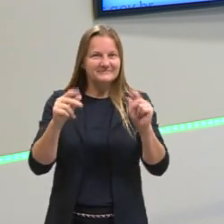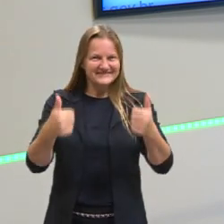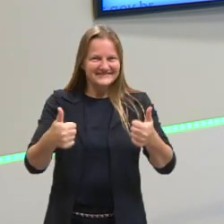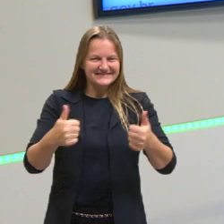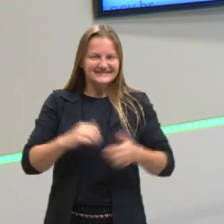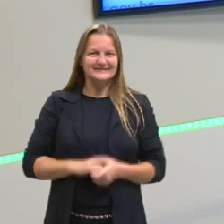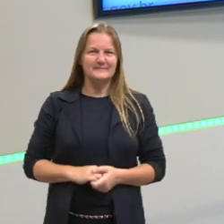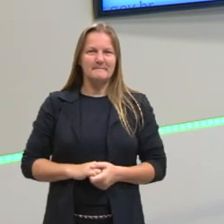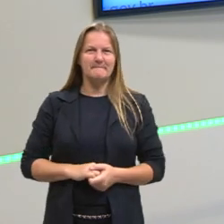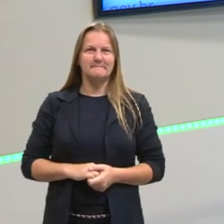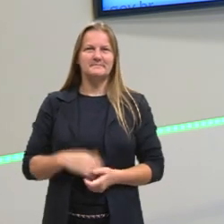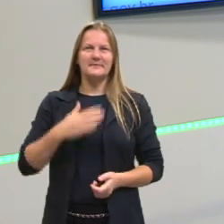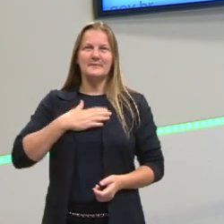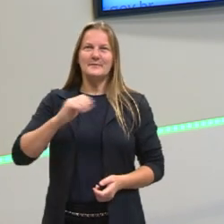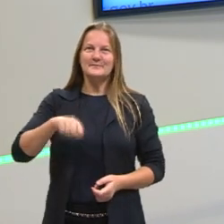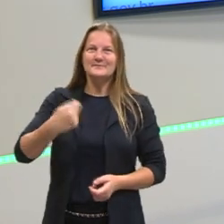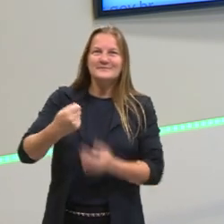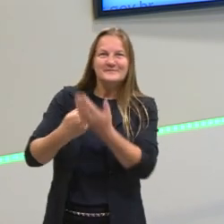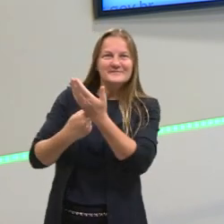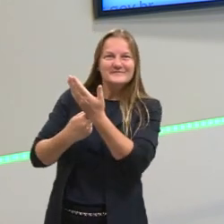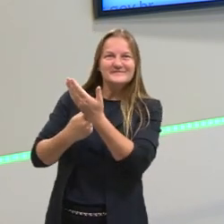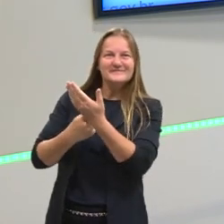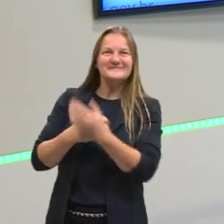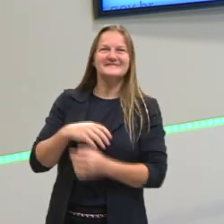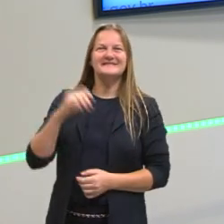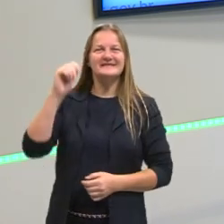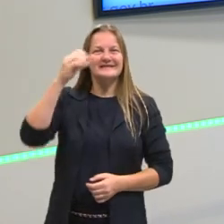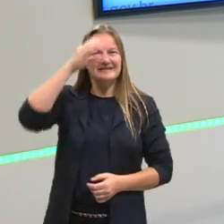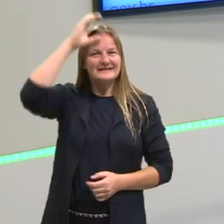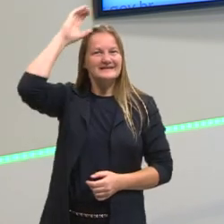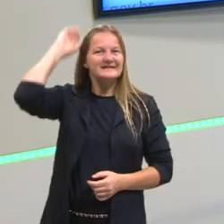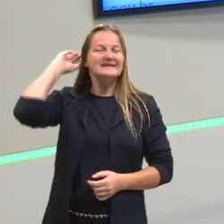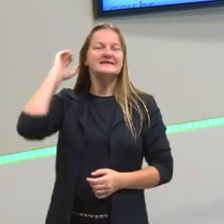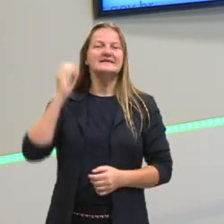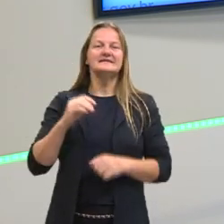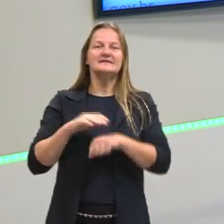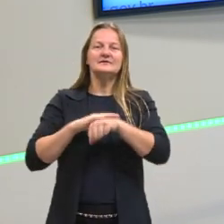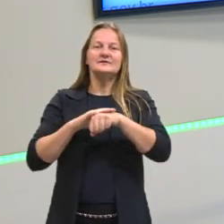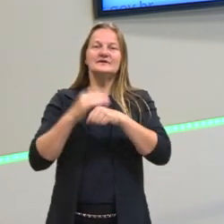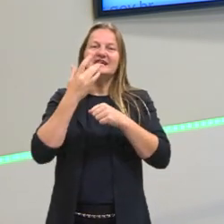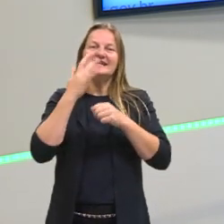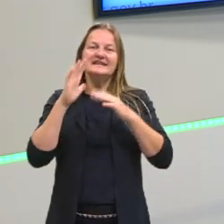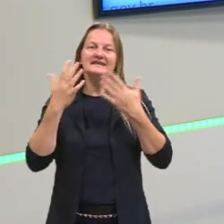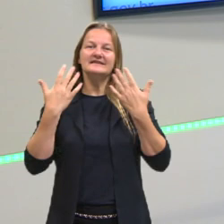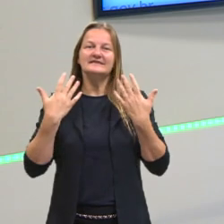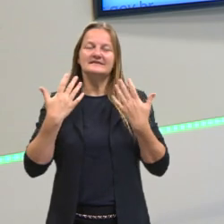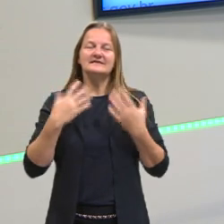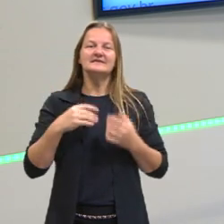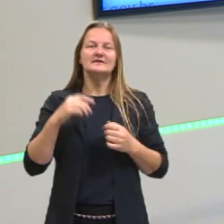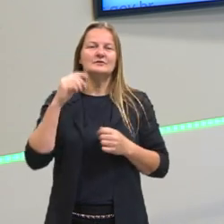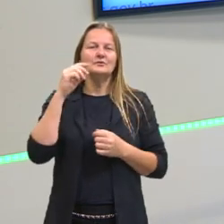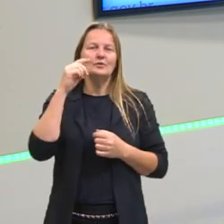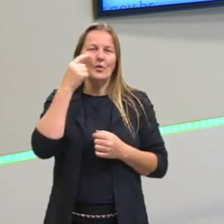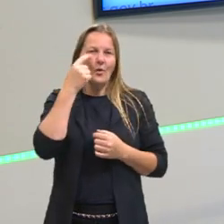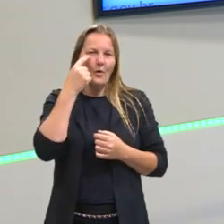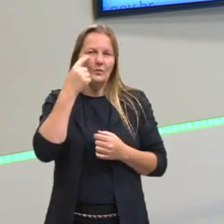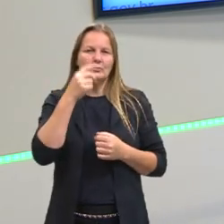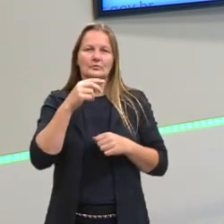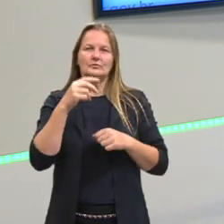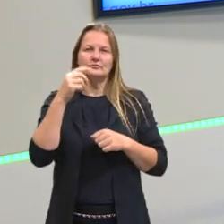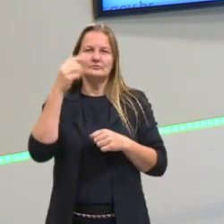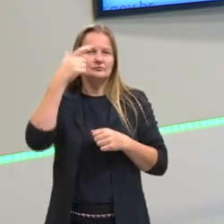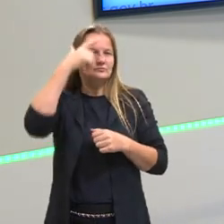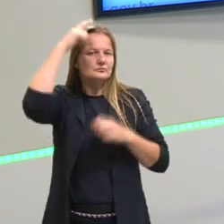O meu sinal é este, eu sou um sujeito de pele clara, tenho olhos e cabelos castanhos, hoje estou com o cabelo